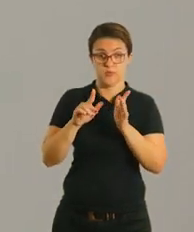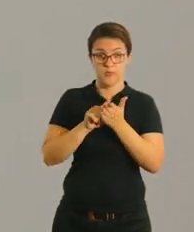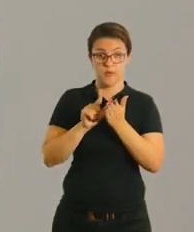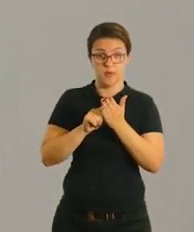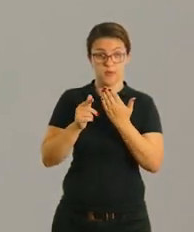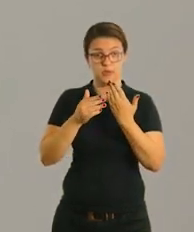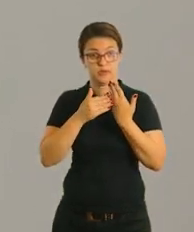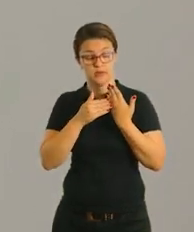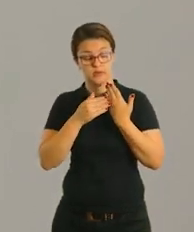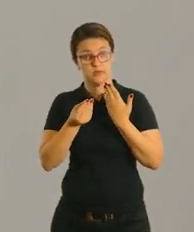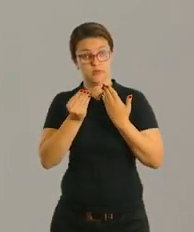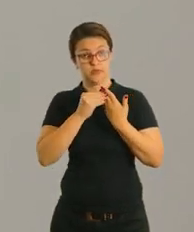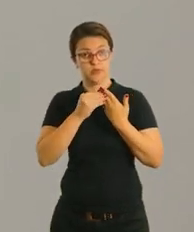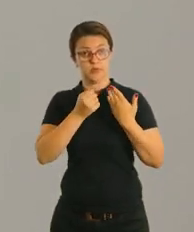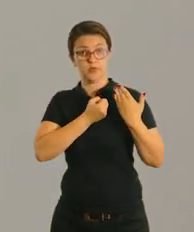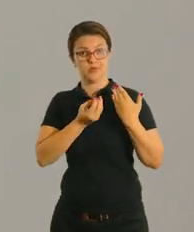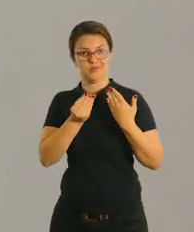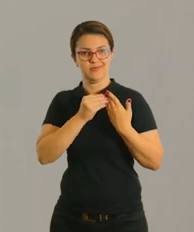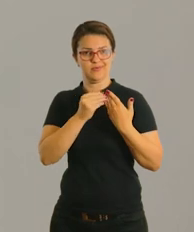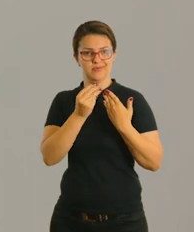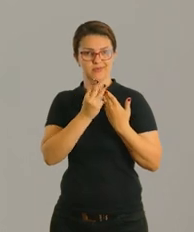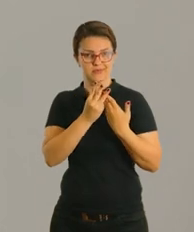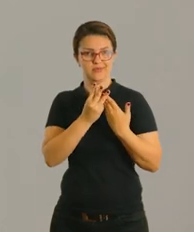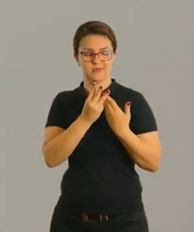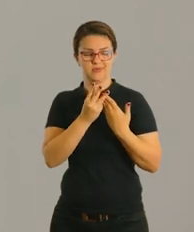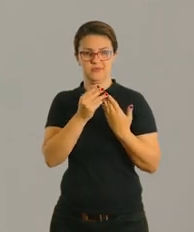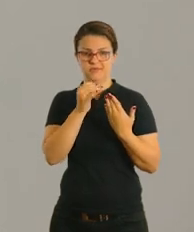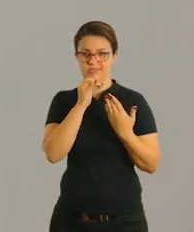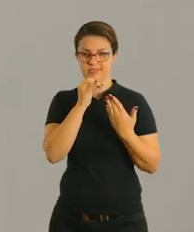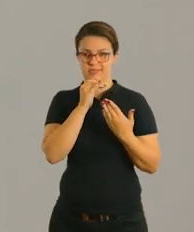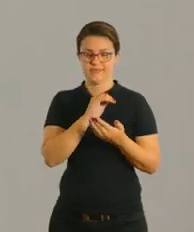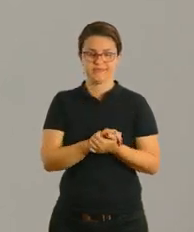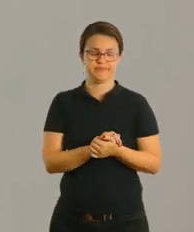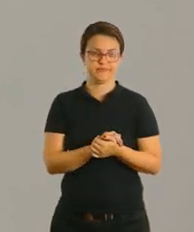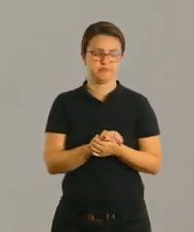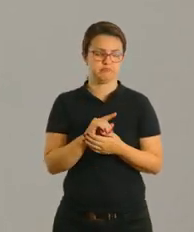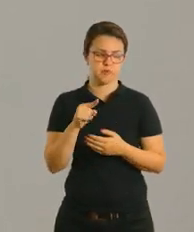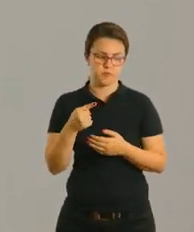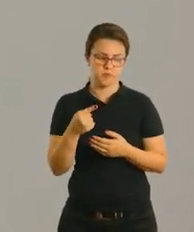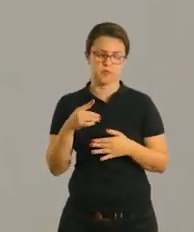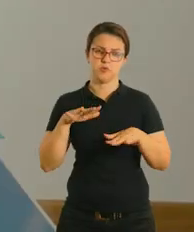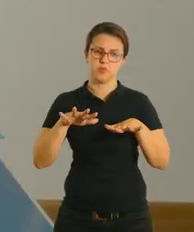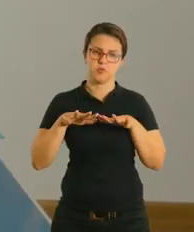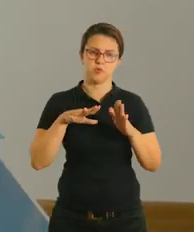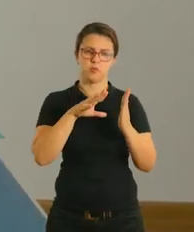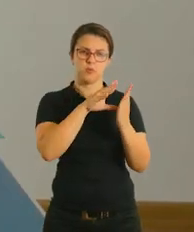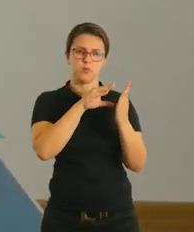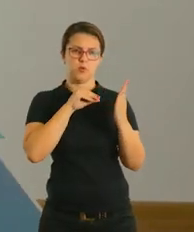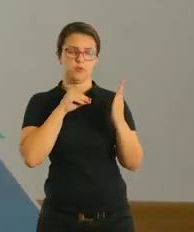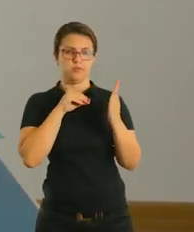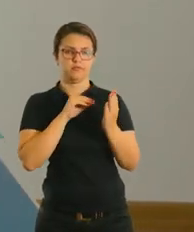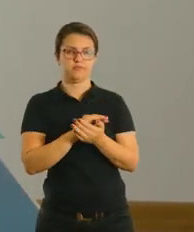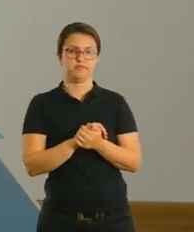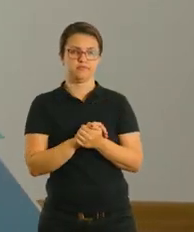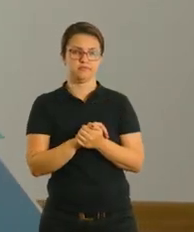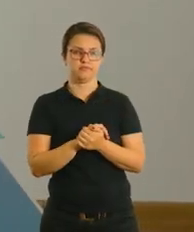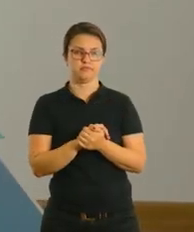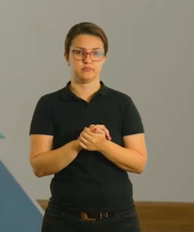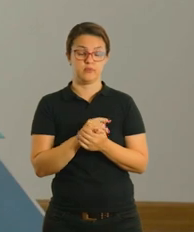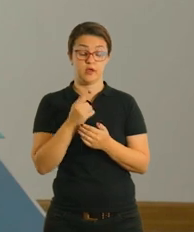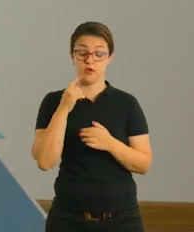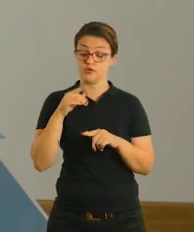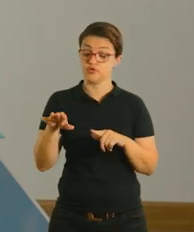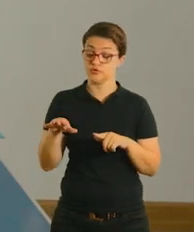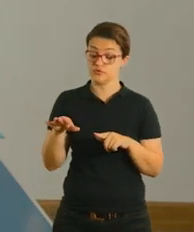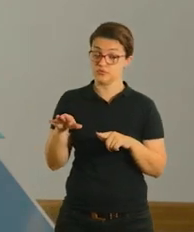tá? Então esse número dessa posição eu coloquei número três. Um exemplo, tá bom? Depois que ele vivenciou, você fez a tabela, chama